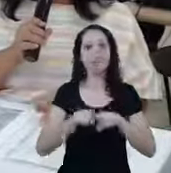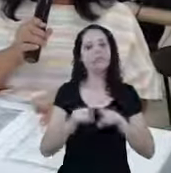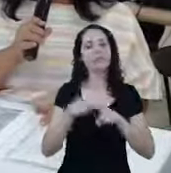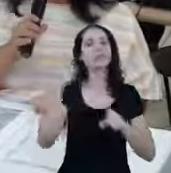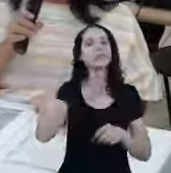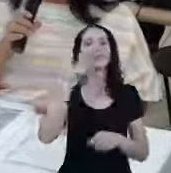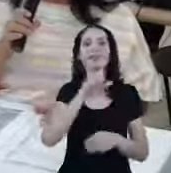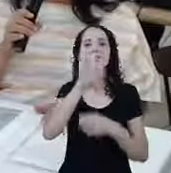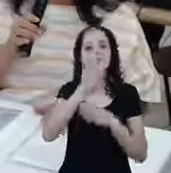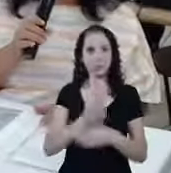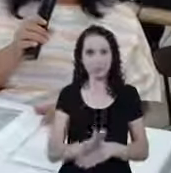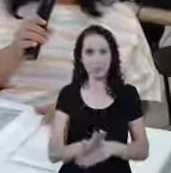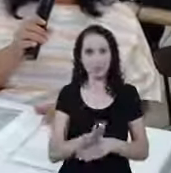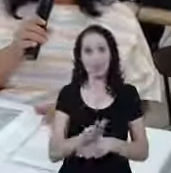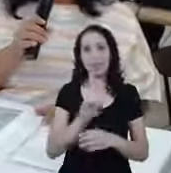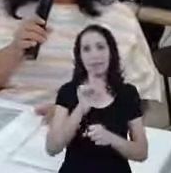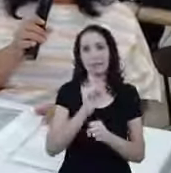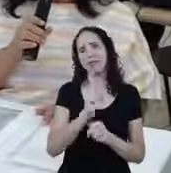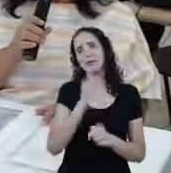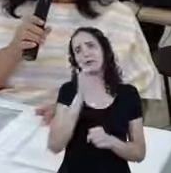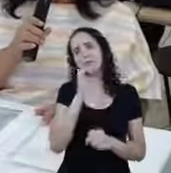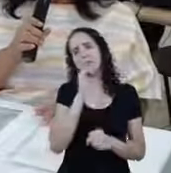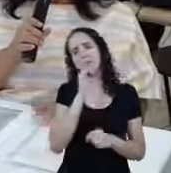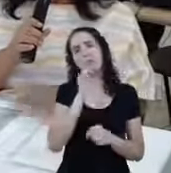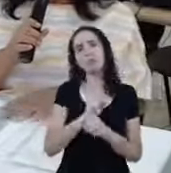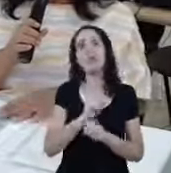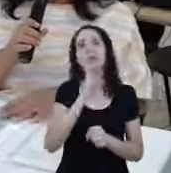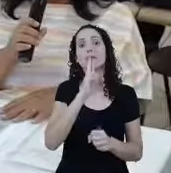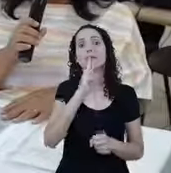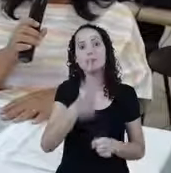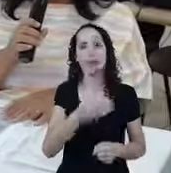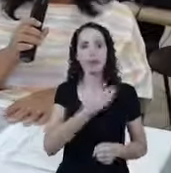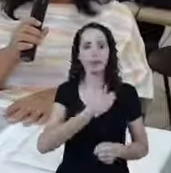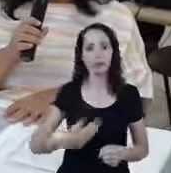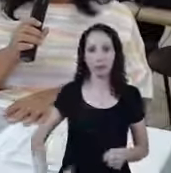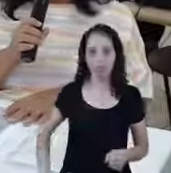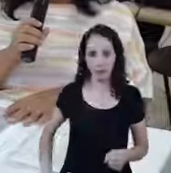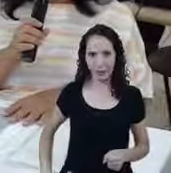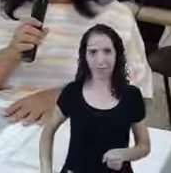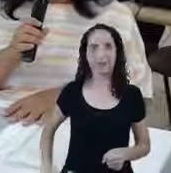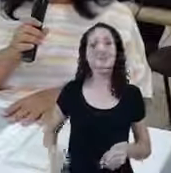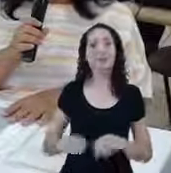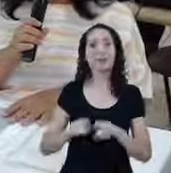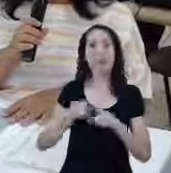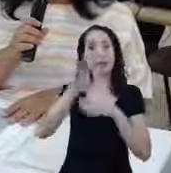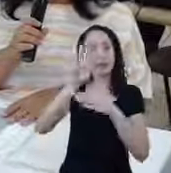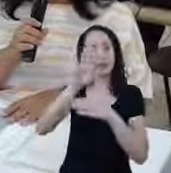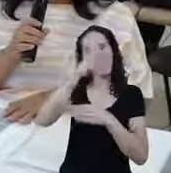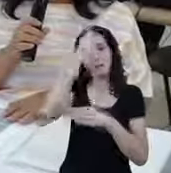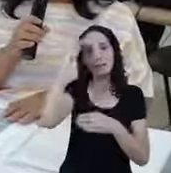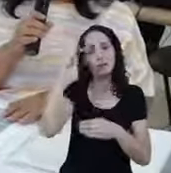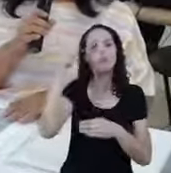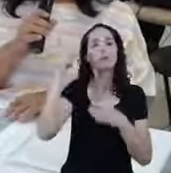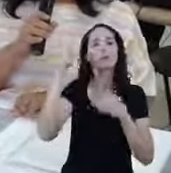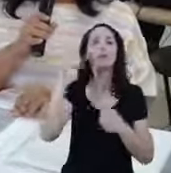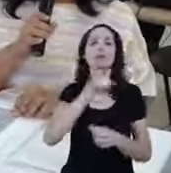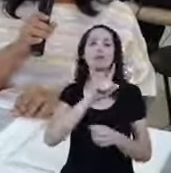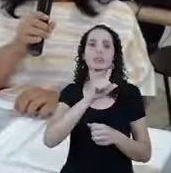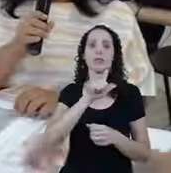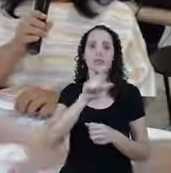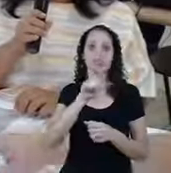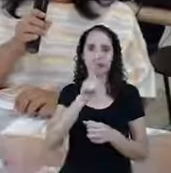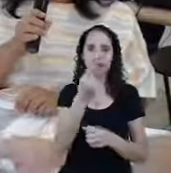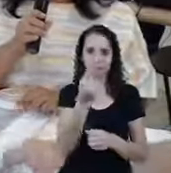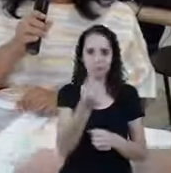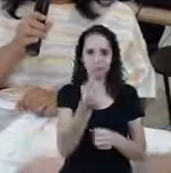Essas pessoas estão aguardando resultado O governo também estendeu esse auxílio Como vai proceder? Da mesma forma,